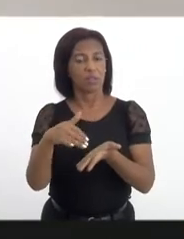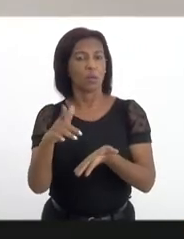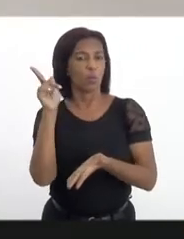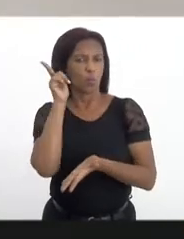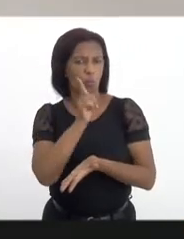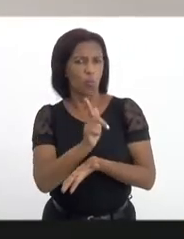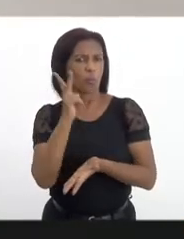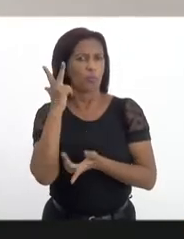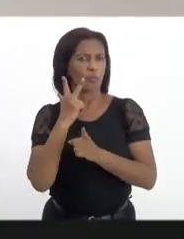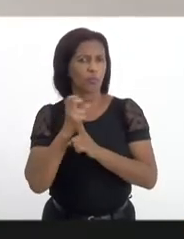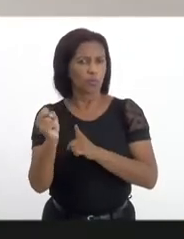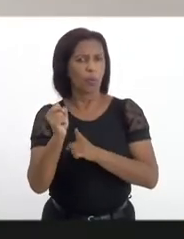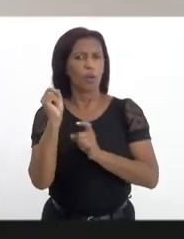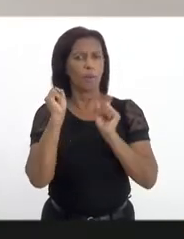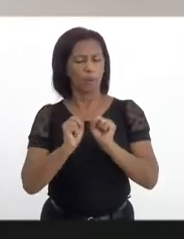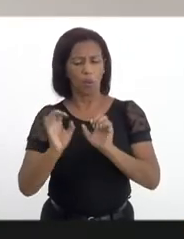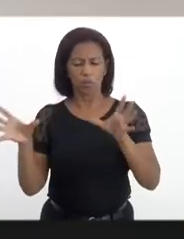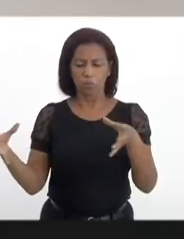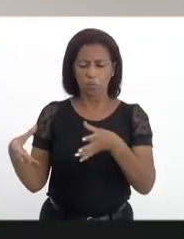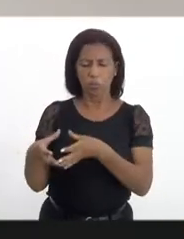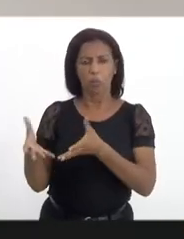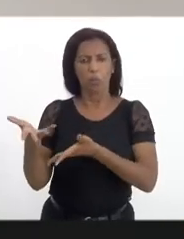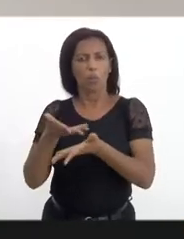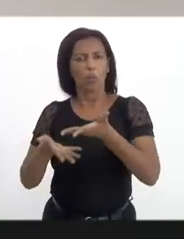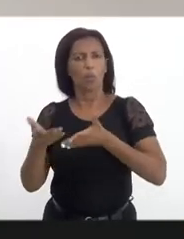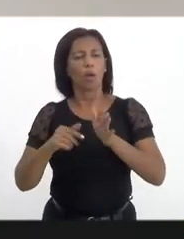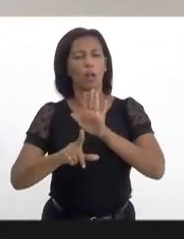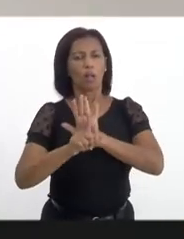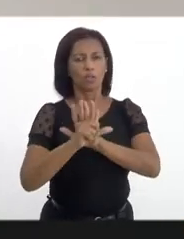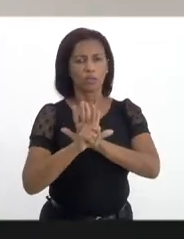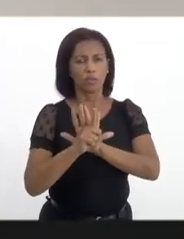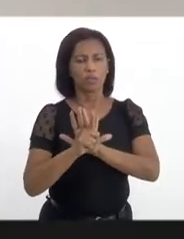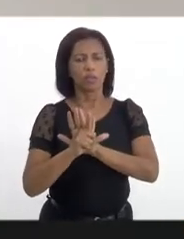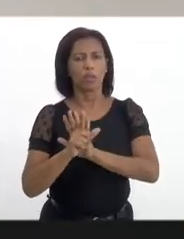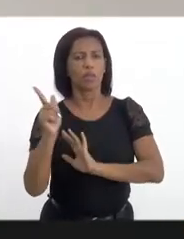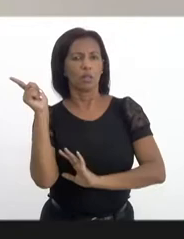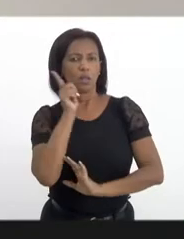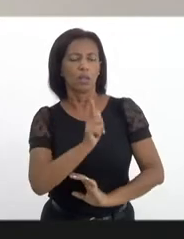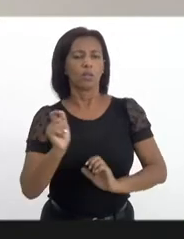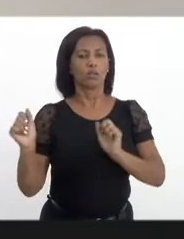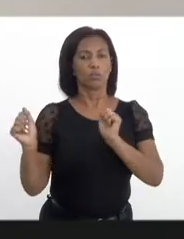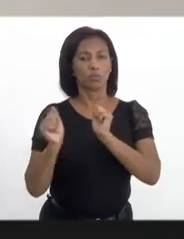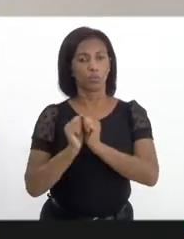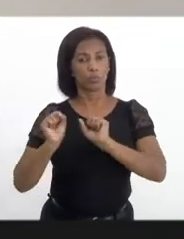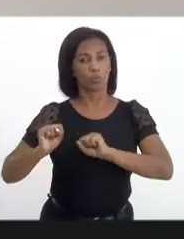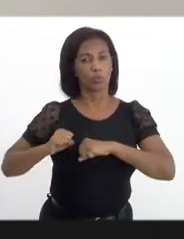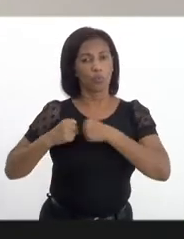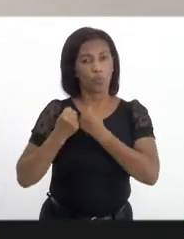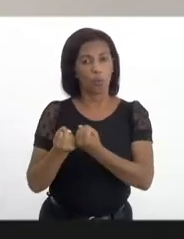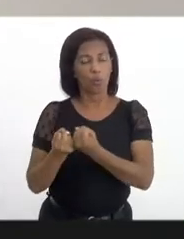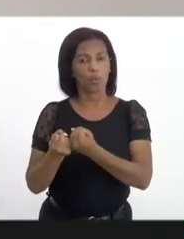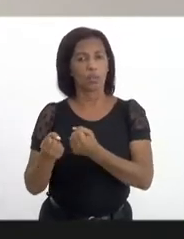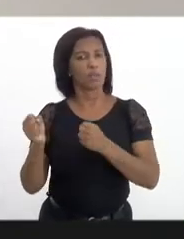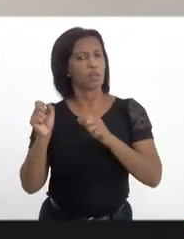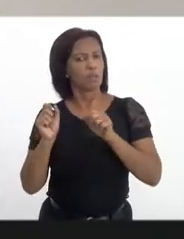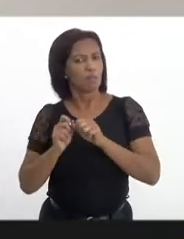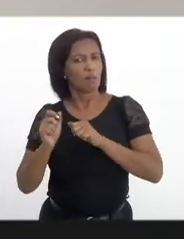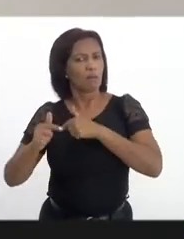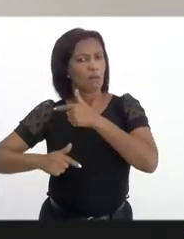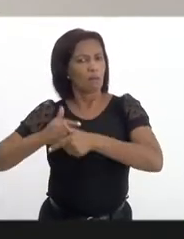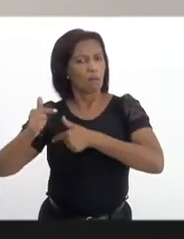sucesso. E pode contar com a nossa comissão aqui na Casa Legislativa, para que possamos juntos somar forças e fazer com que esta